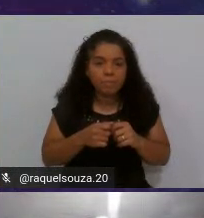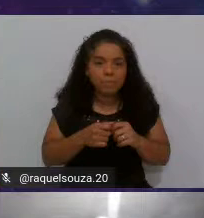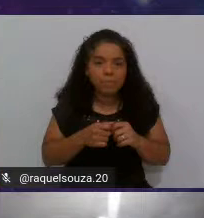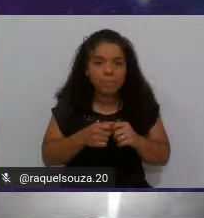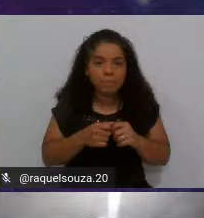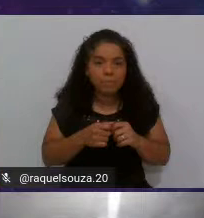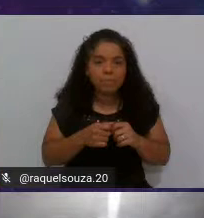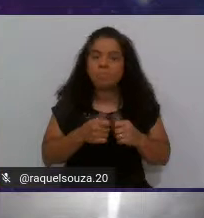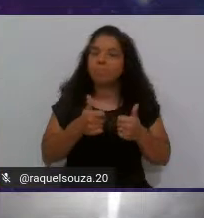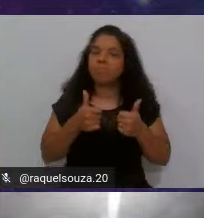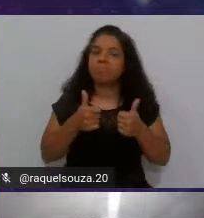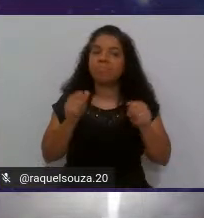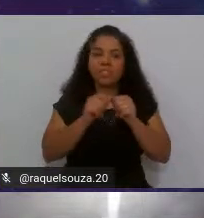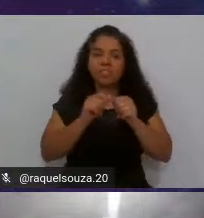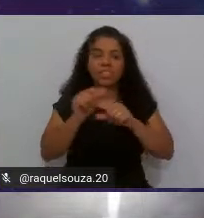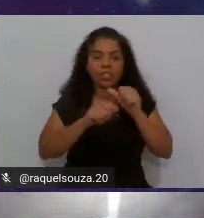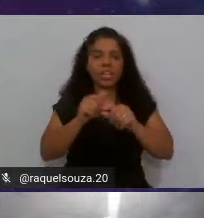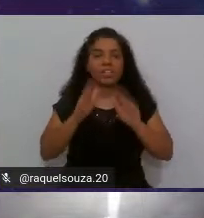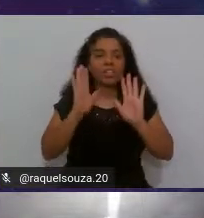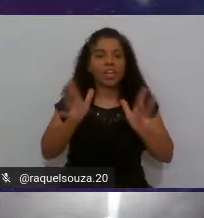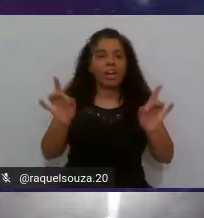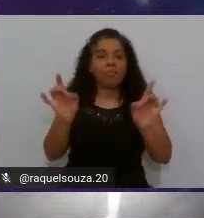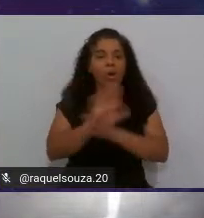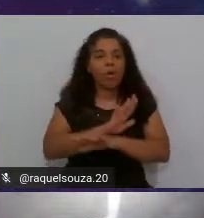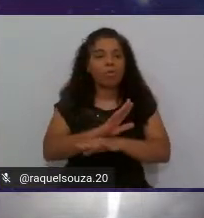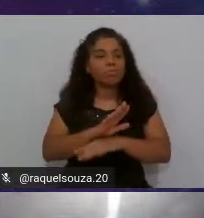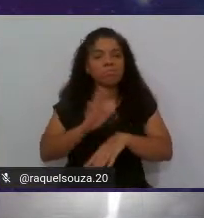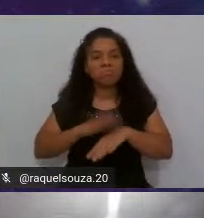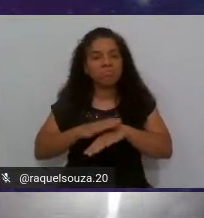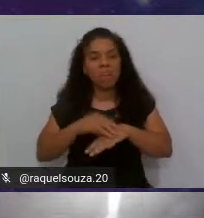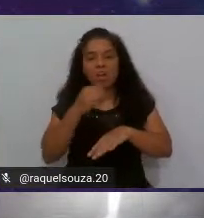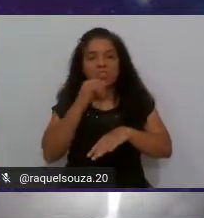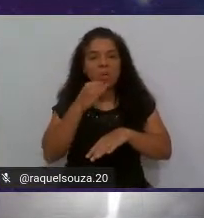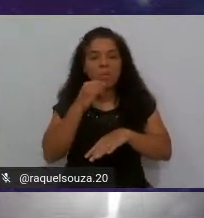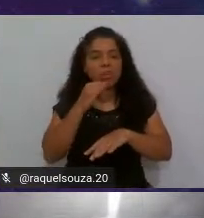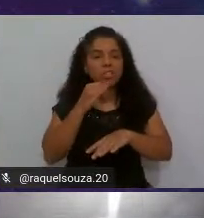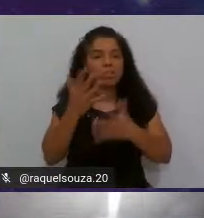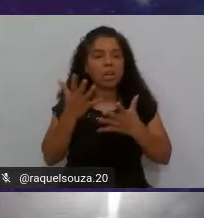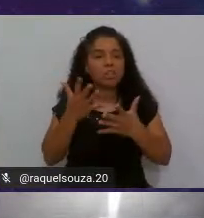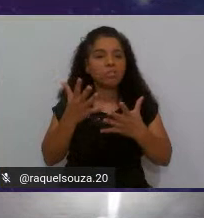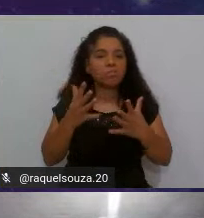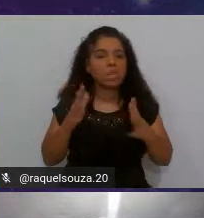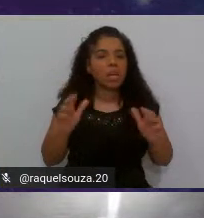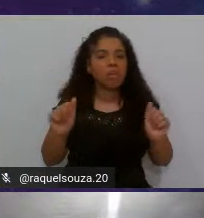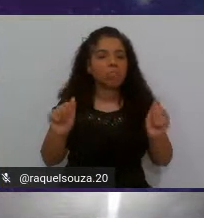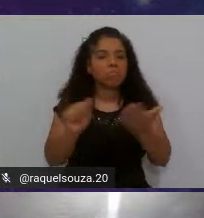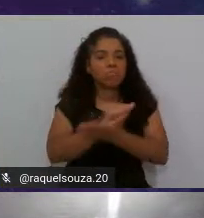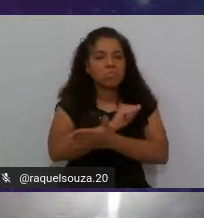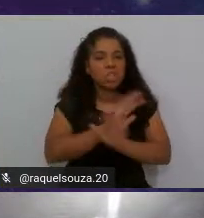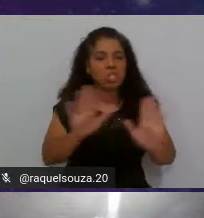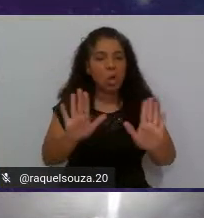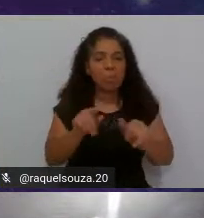feita a alteração ele já automaticamente já some daqui da telinha do visor